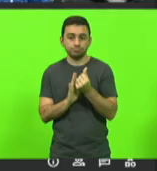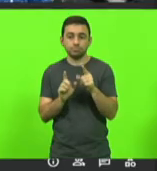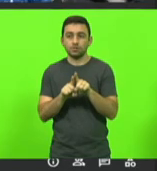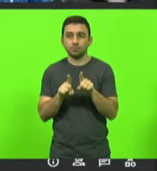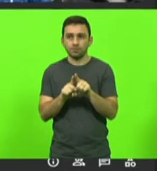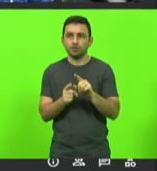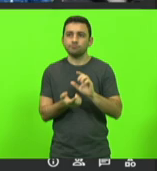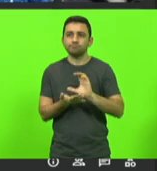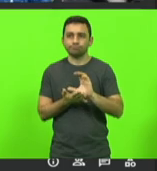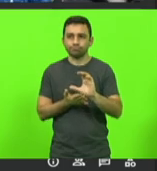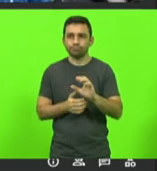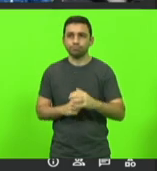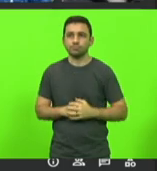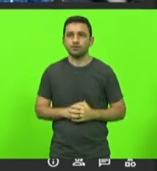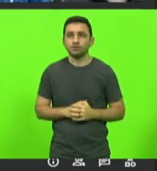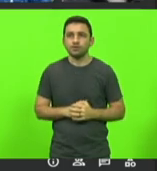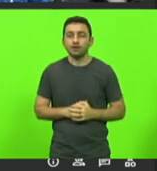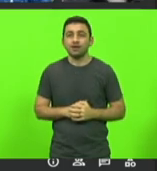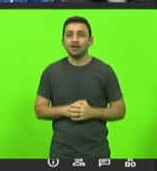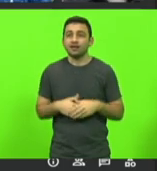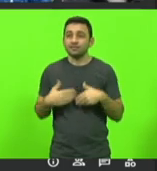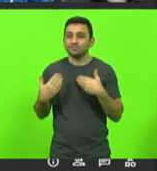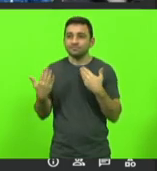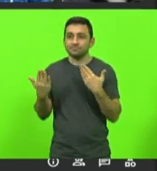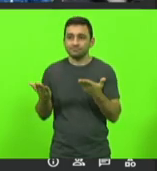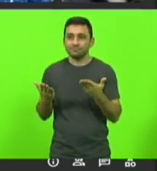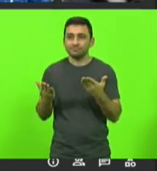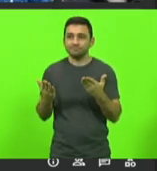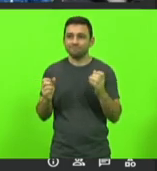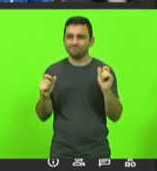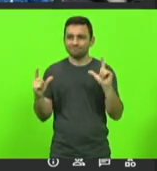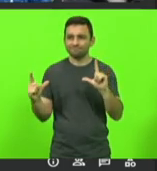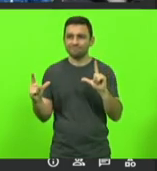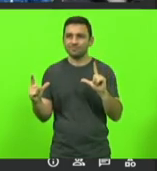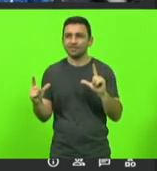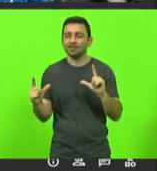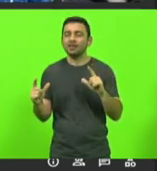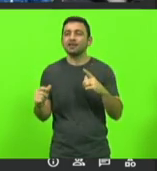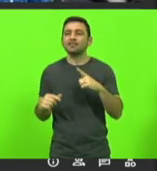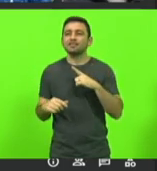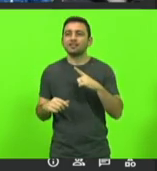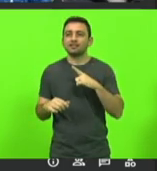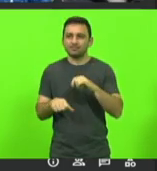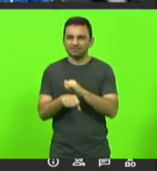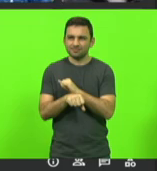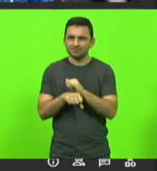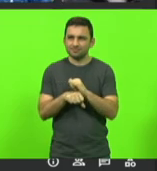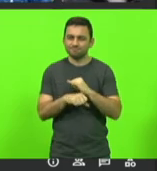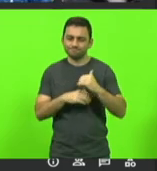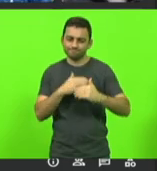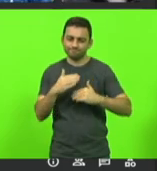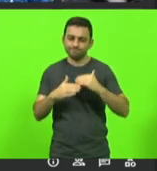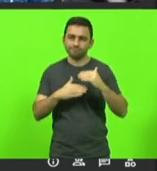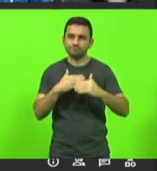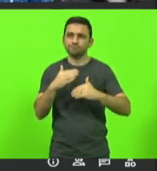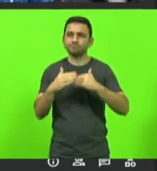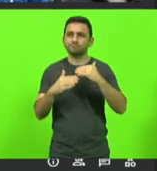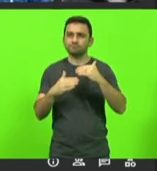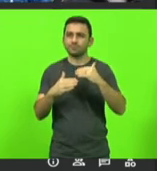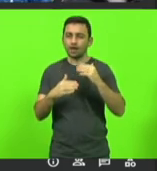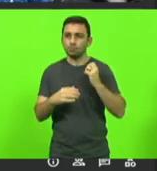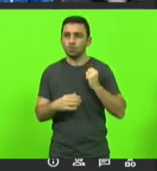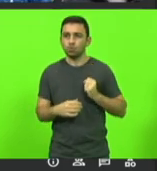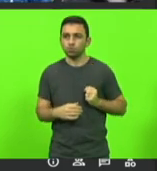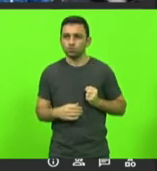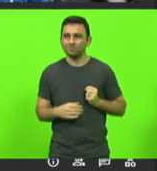passar. Aqui, então, dentro dessa estratégia de nós avançarmos em relação à construção desta bolsa,